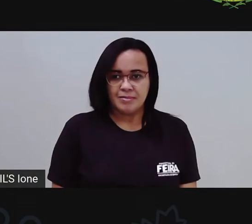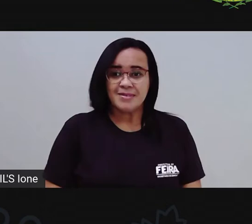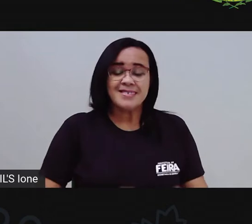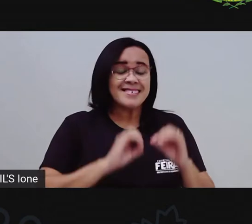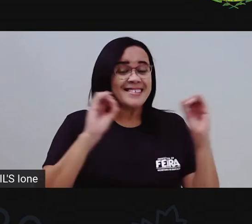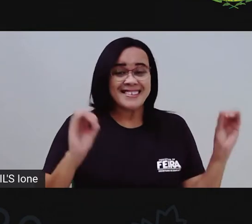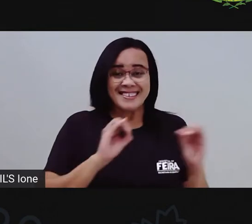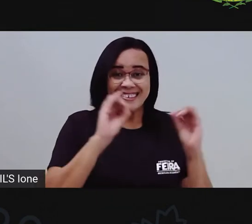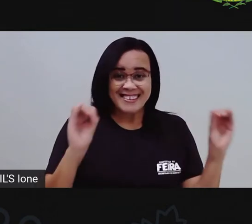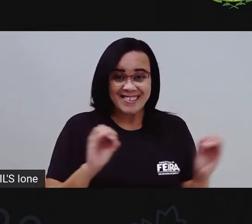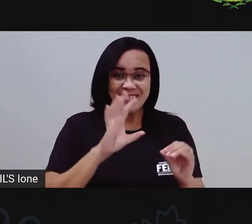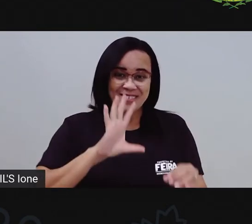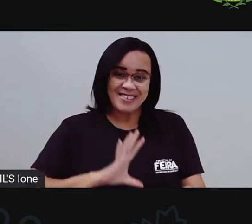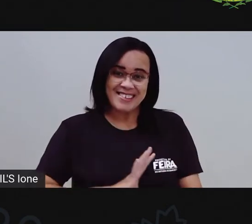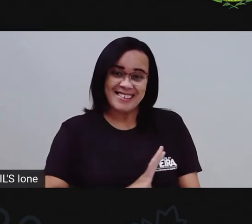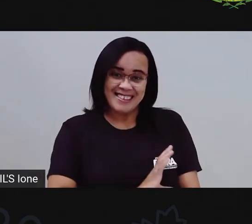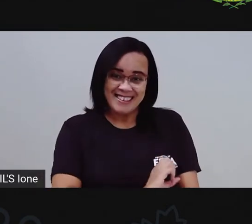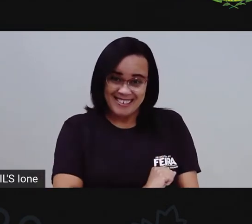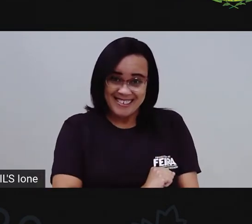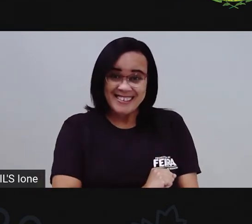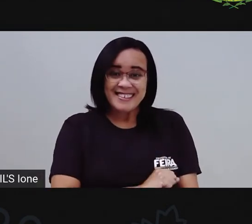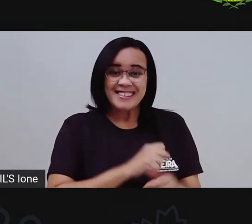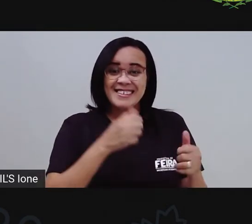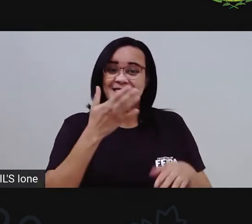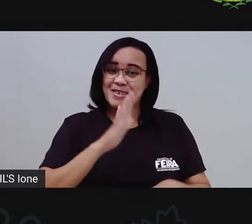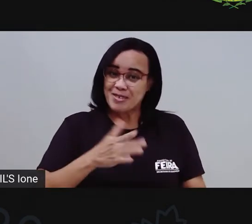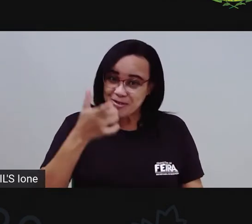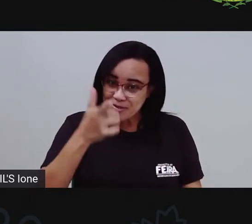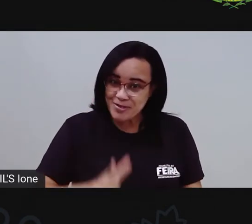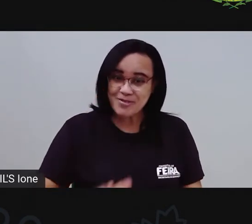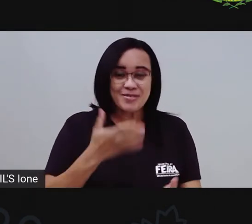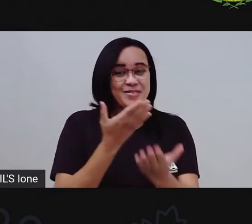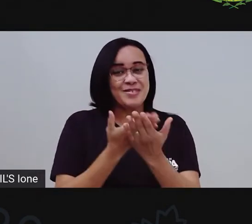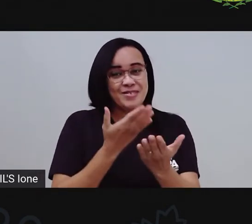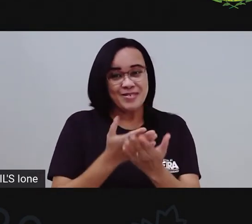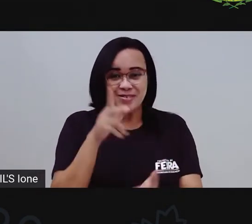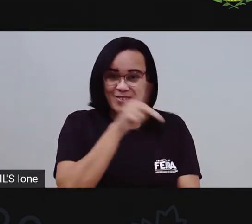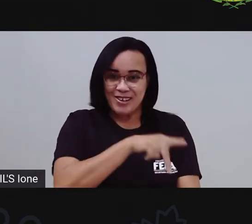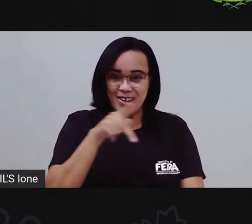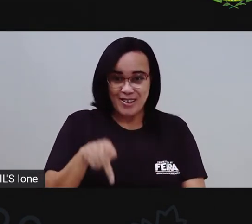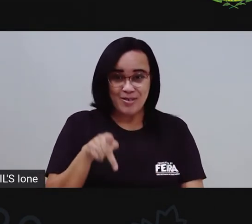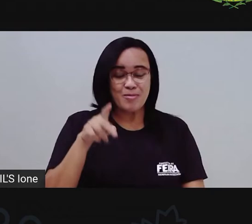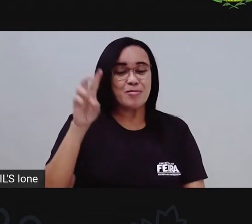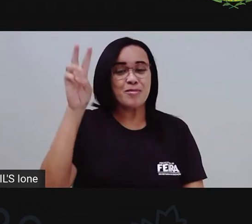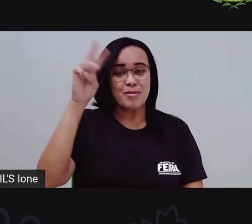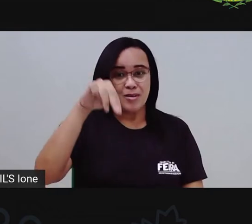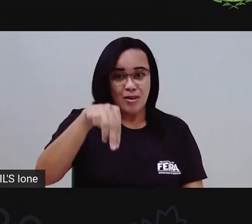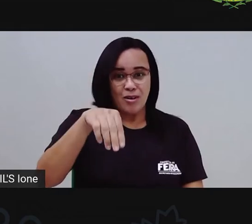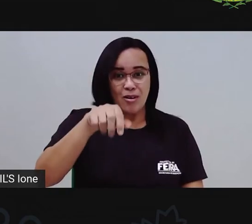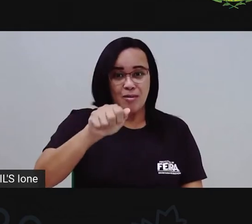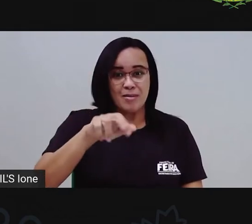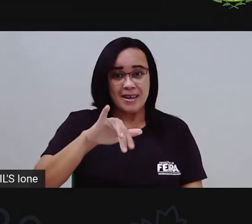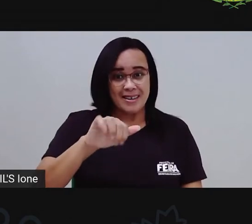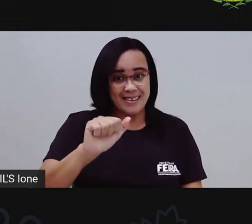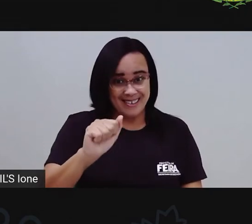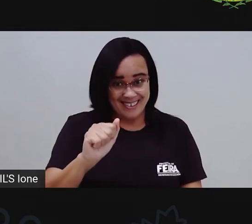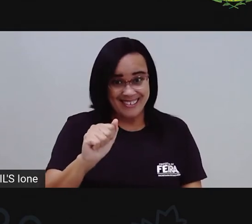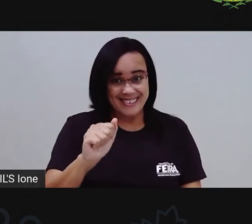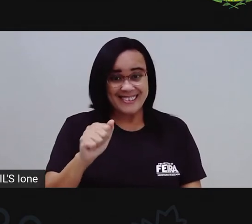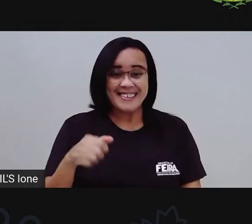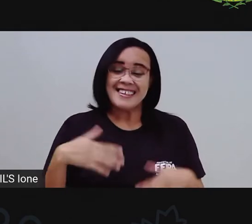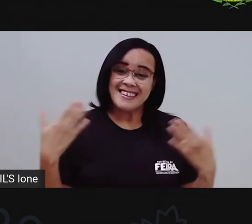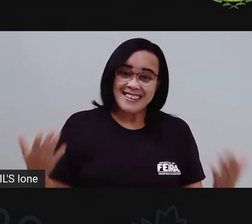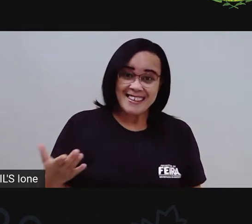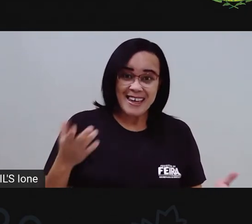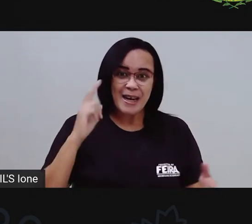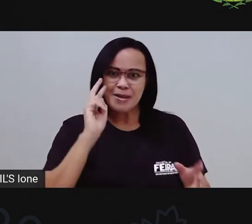Olá, meus amores! Mais uma aula de Pró-Maria aqui com vocês. E aí, o pessoal que tá na TV já